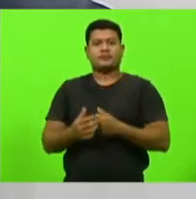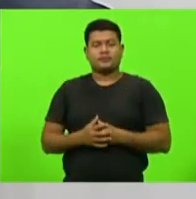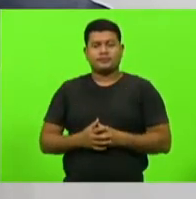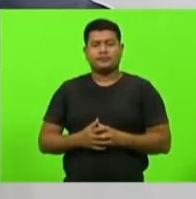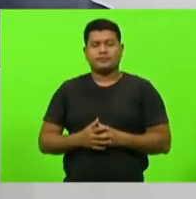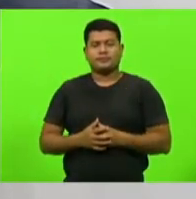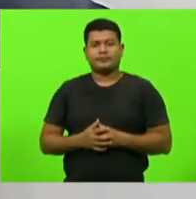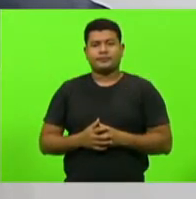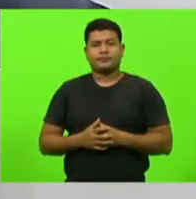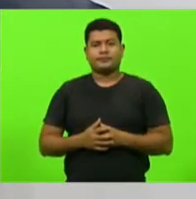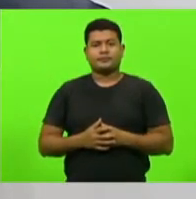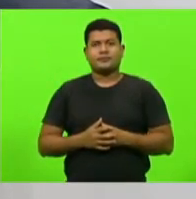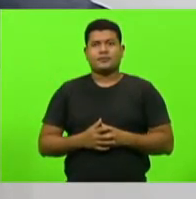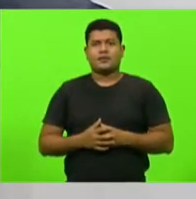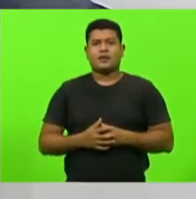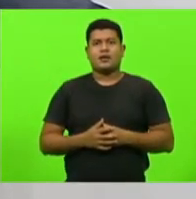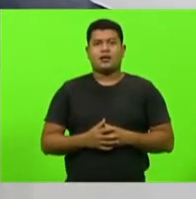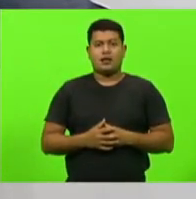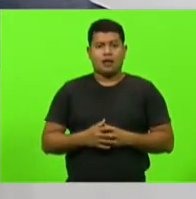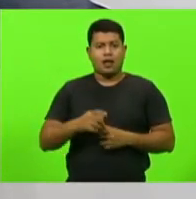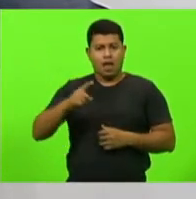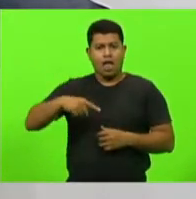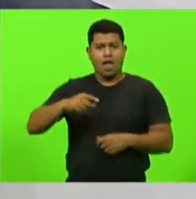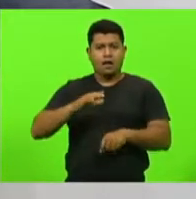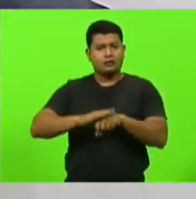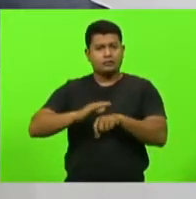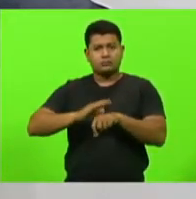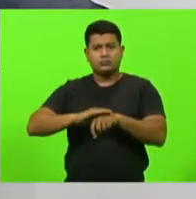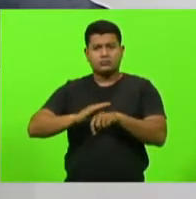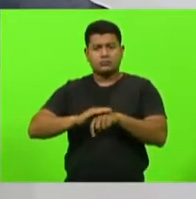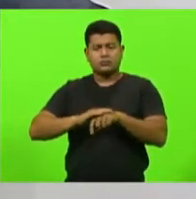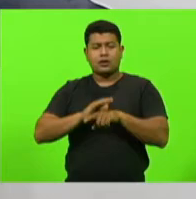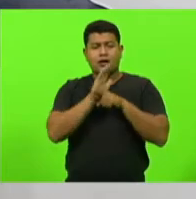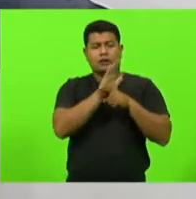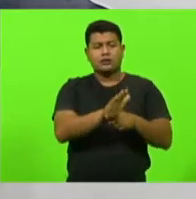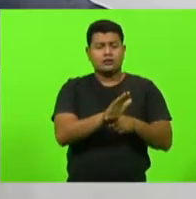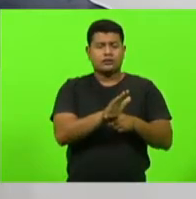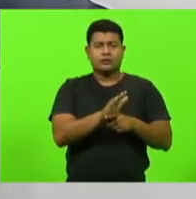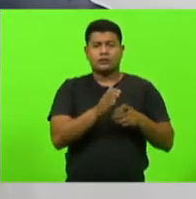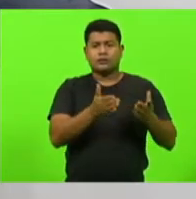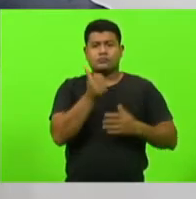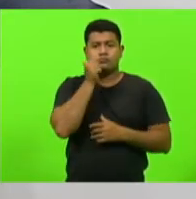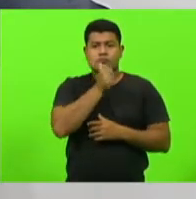Não foi de forma nenhuma fabricado para proteger a mulher no dia da mulher.